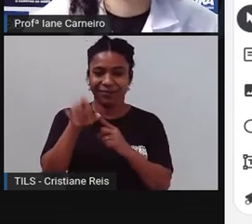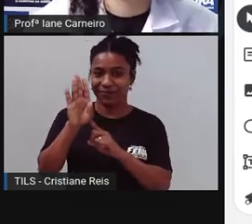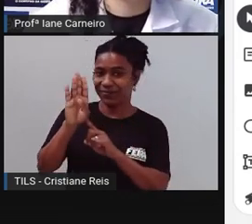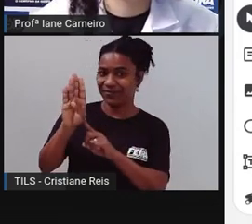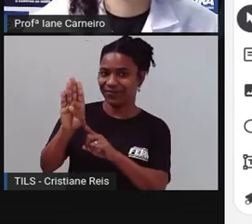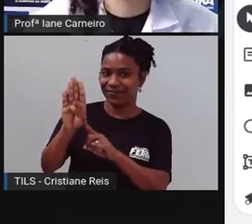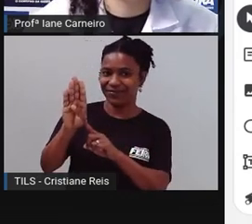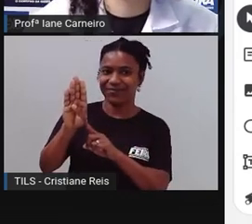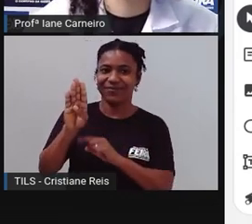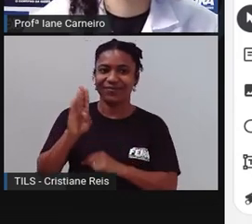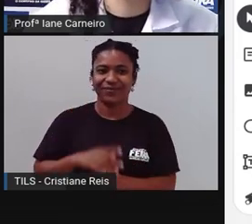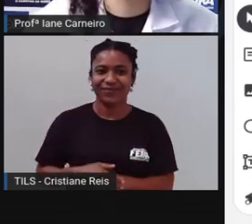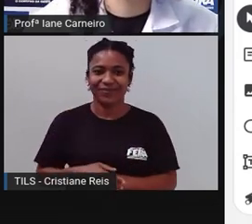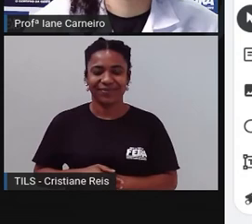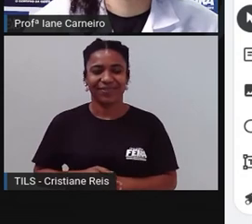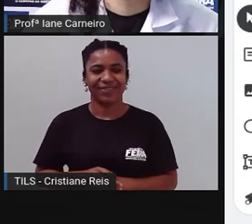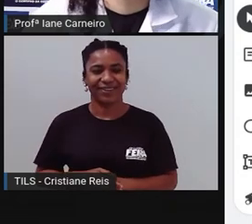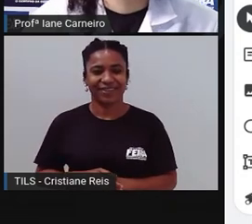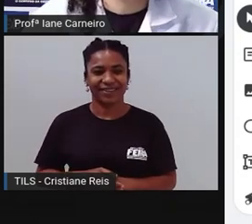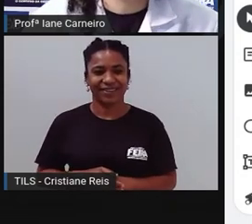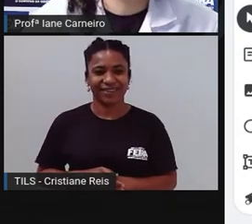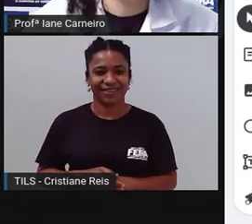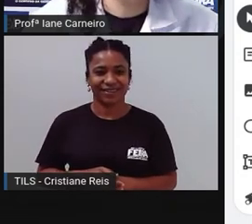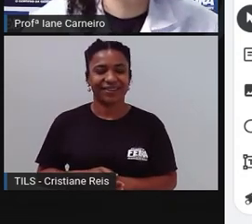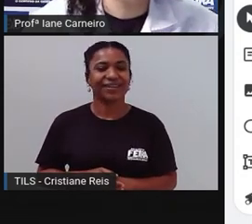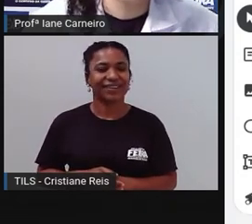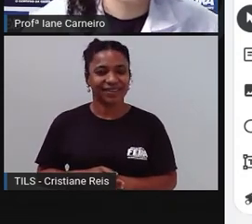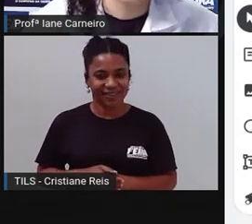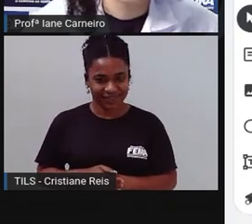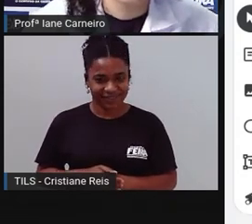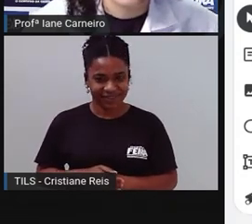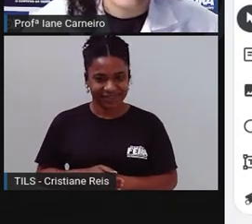Deixa eu colocar um pouquinho maior. E aqui?